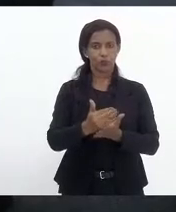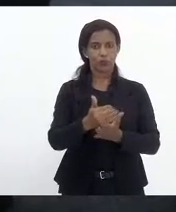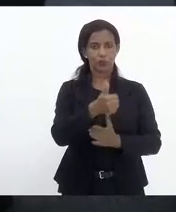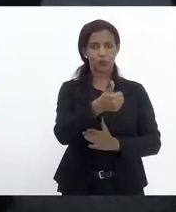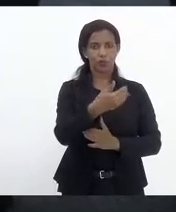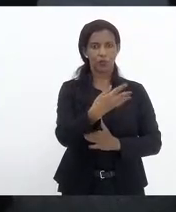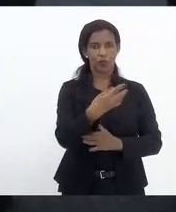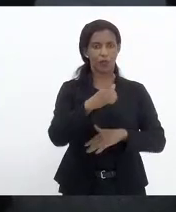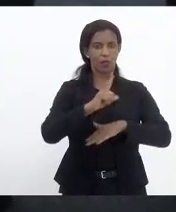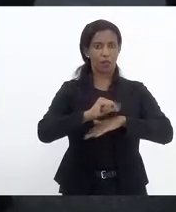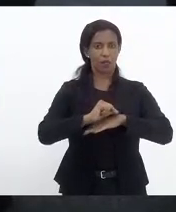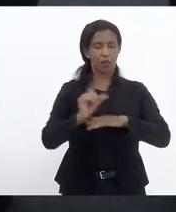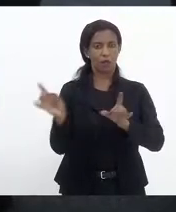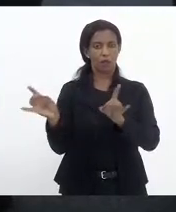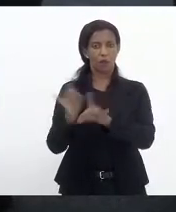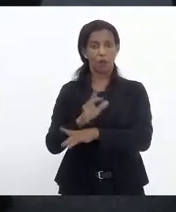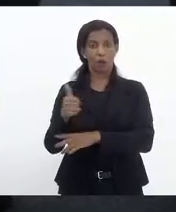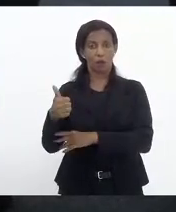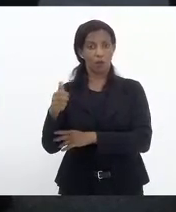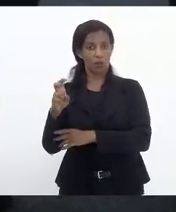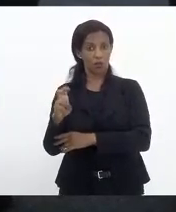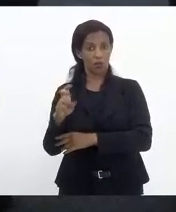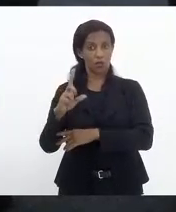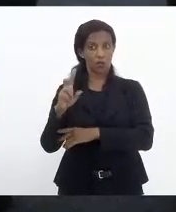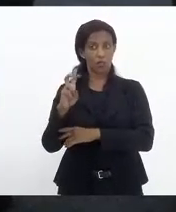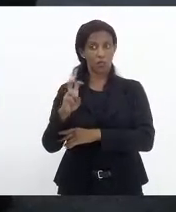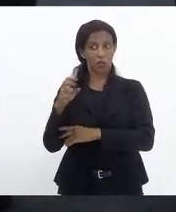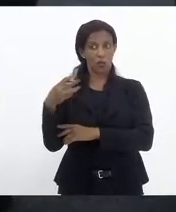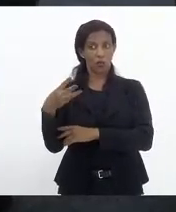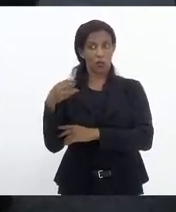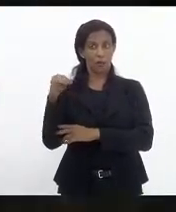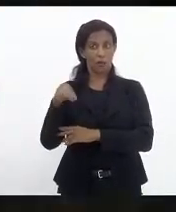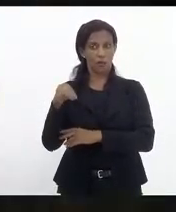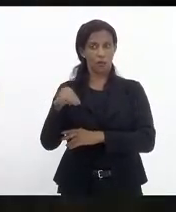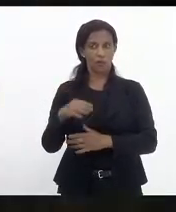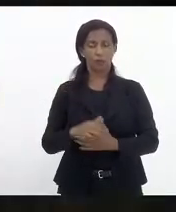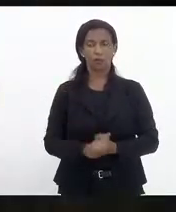às 14 horas encerrou-se às 15 horas e 53 minutos.